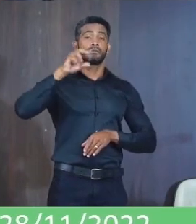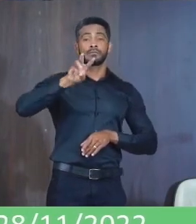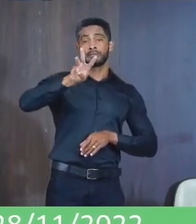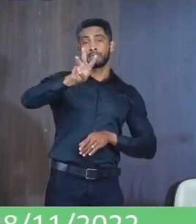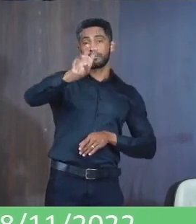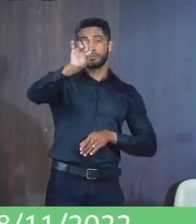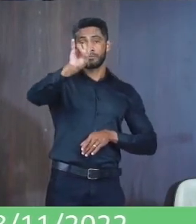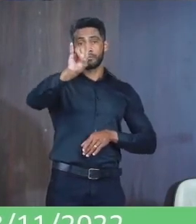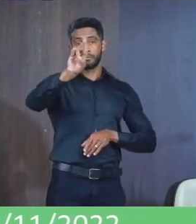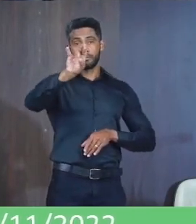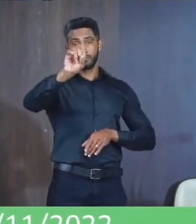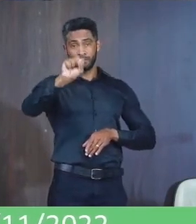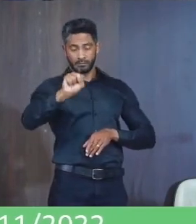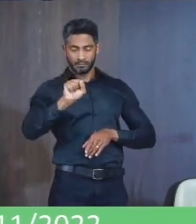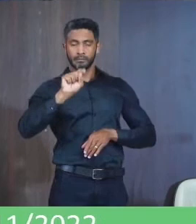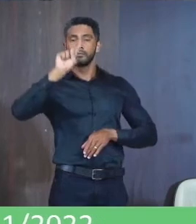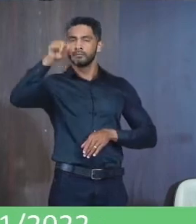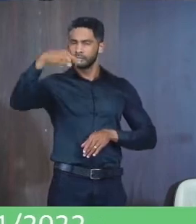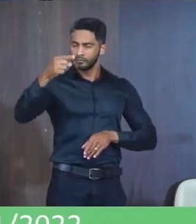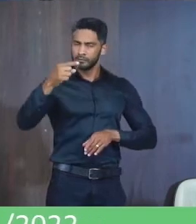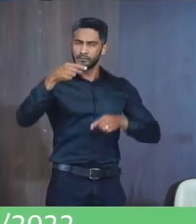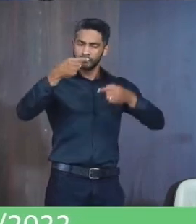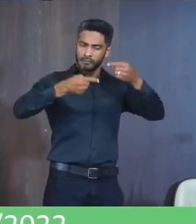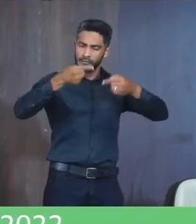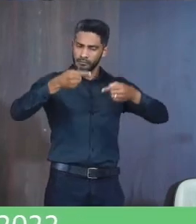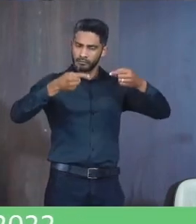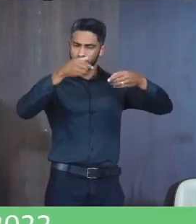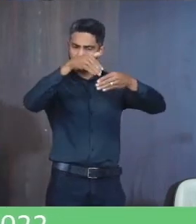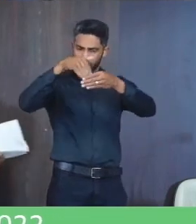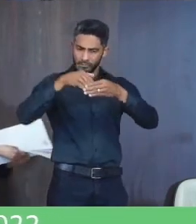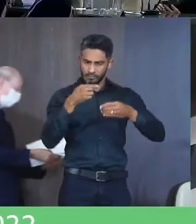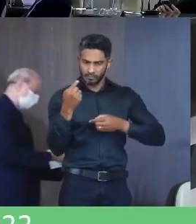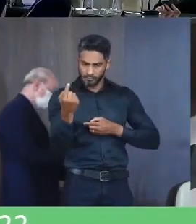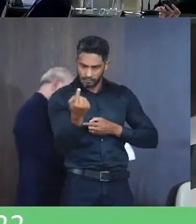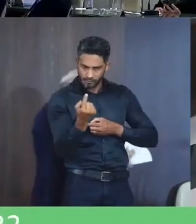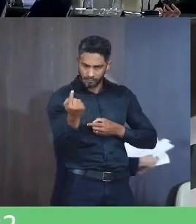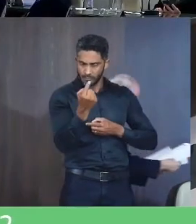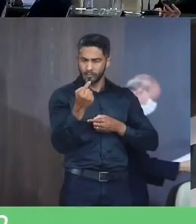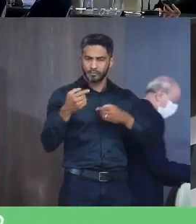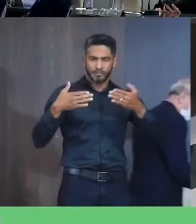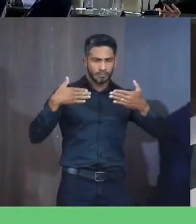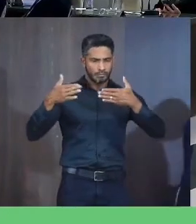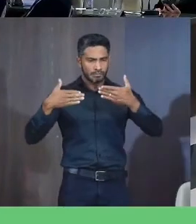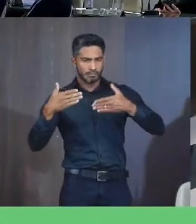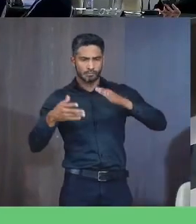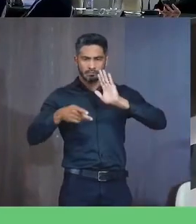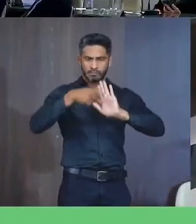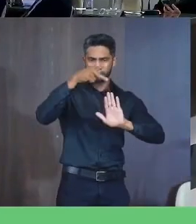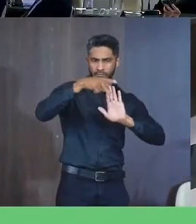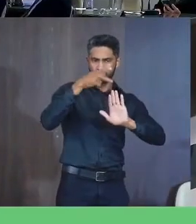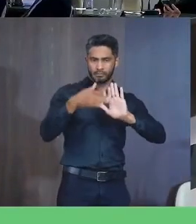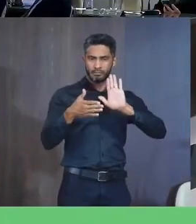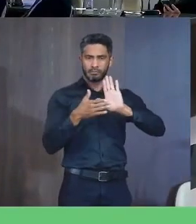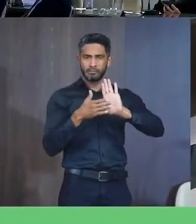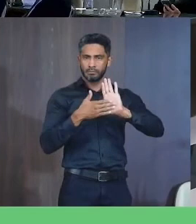Passou-se para discussão e votação em turno único Quando debateu-se acerca do Projeto de Lei